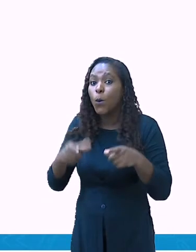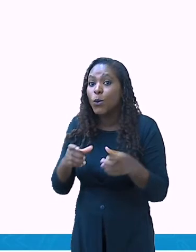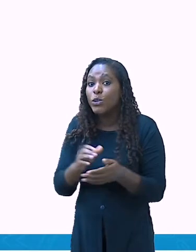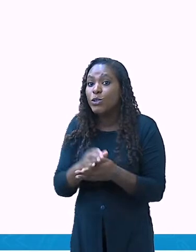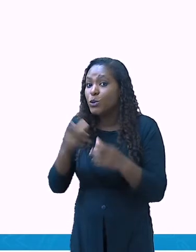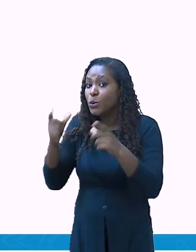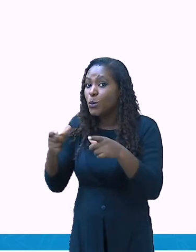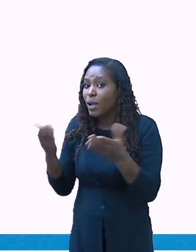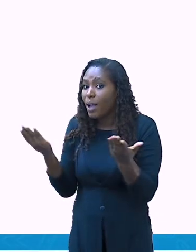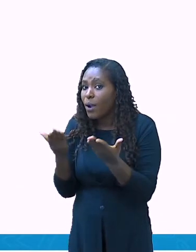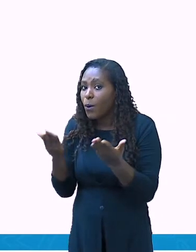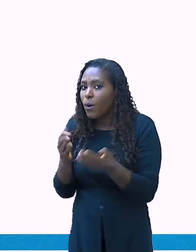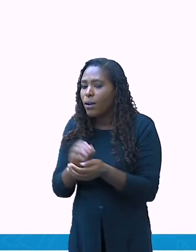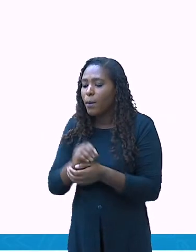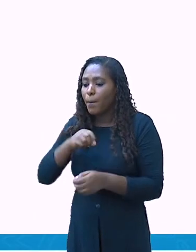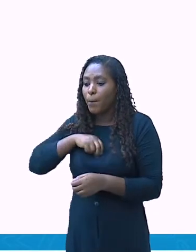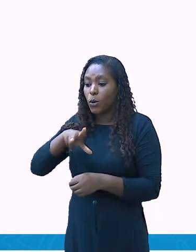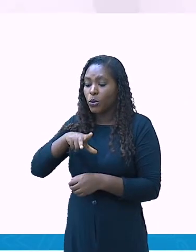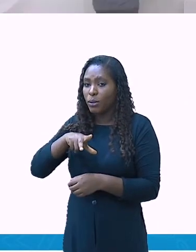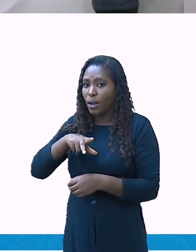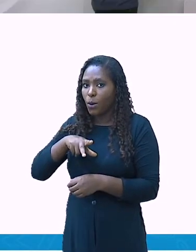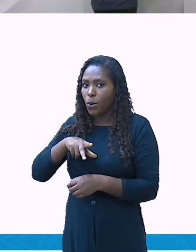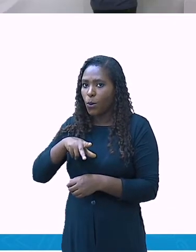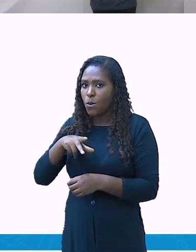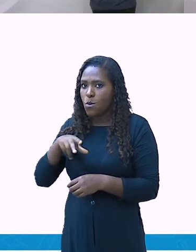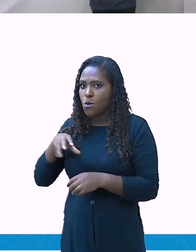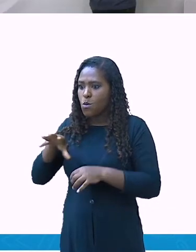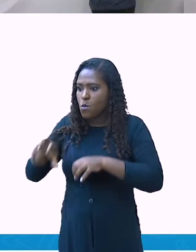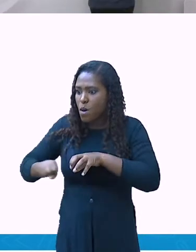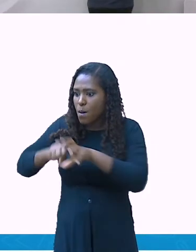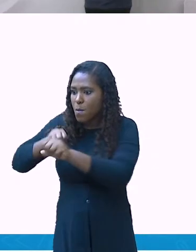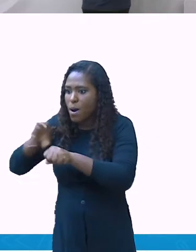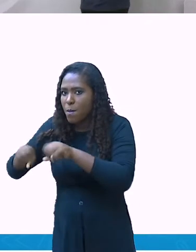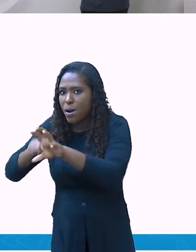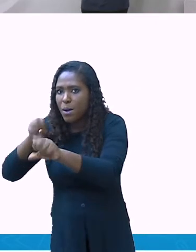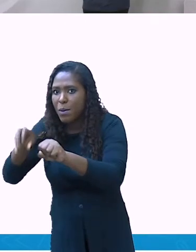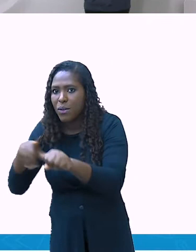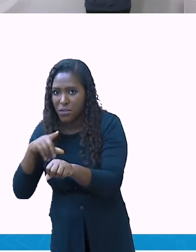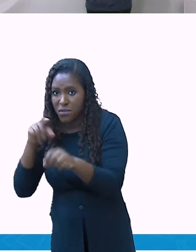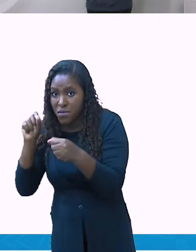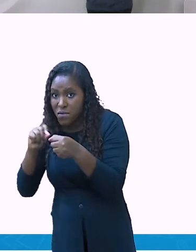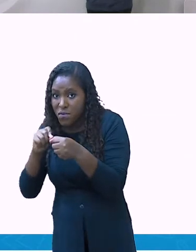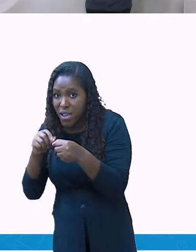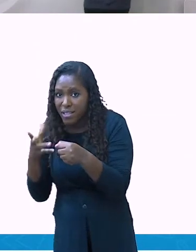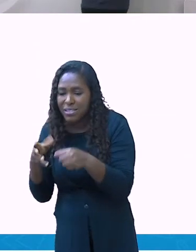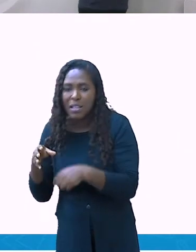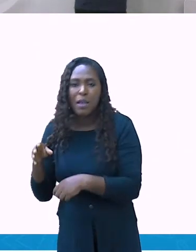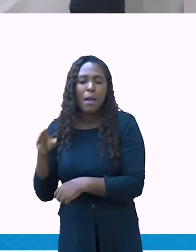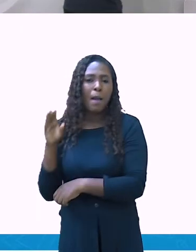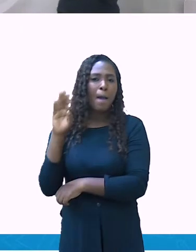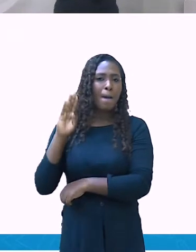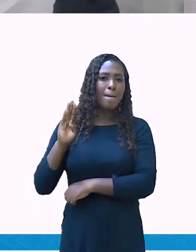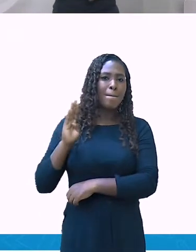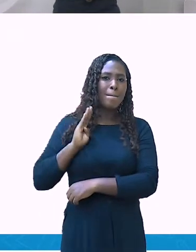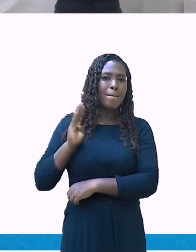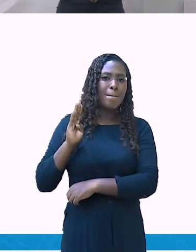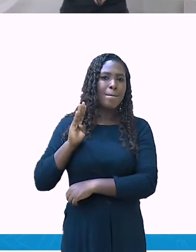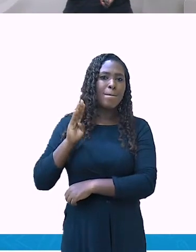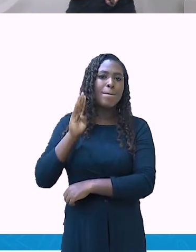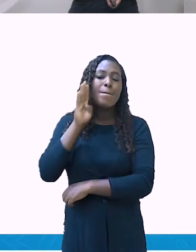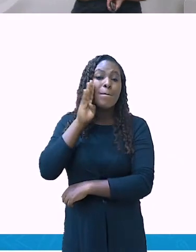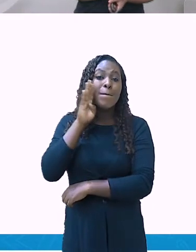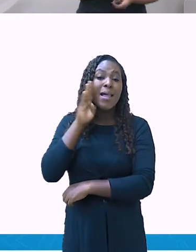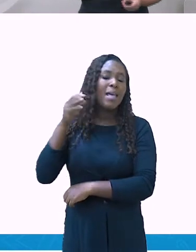é aqui onde Belém do Pará, descia em linha reta até Santa